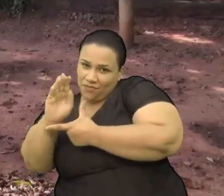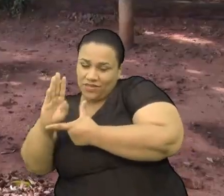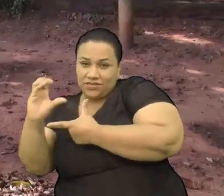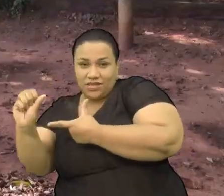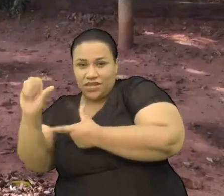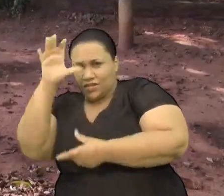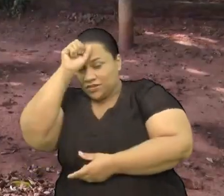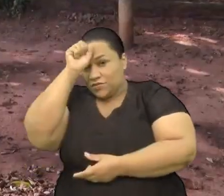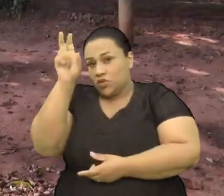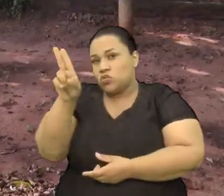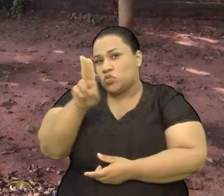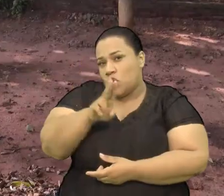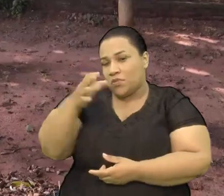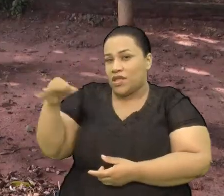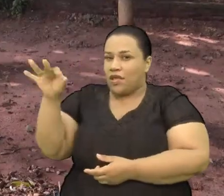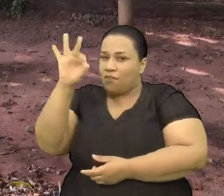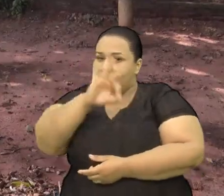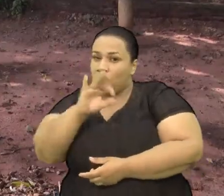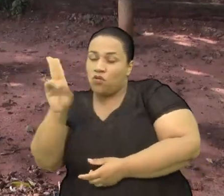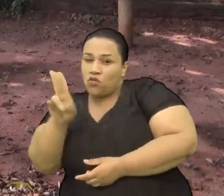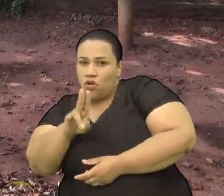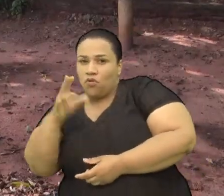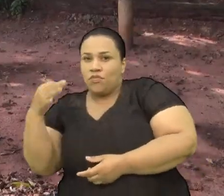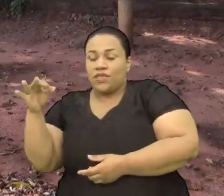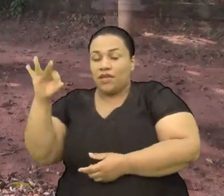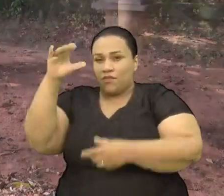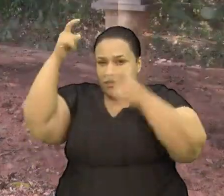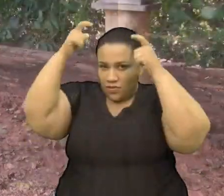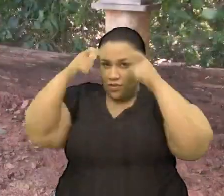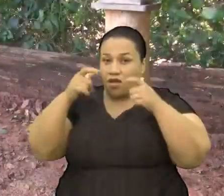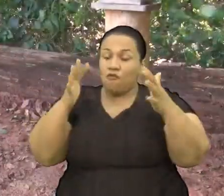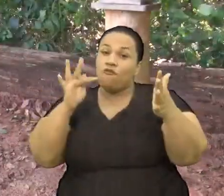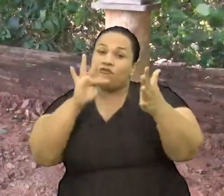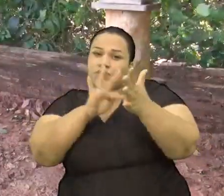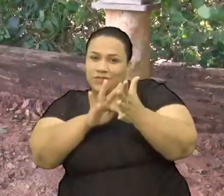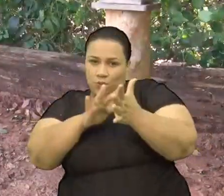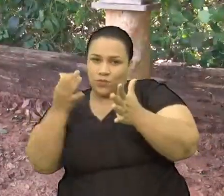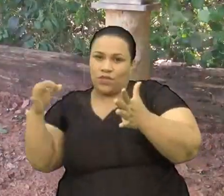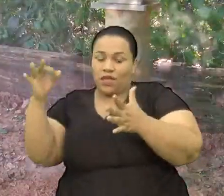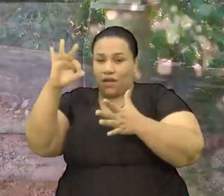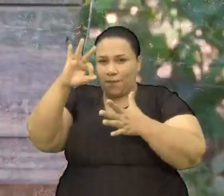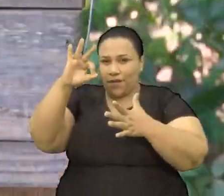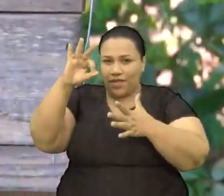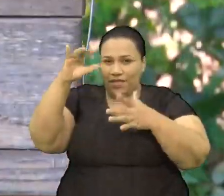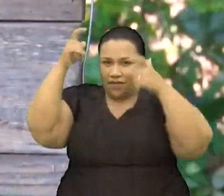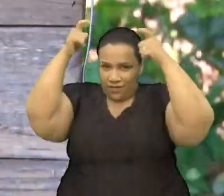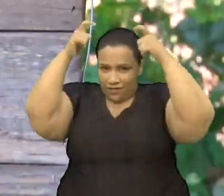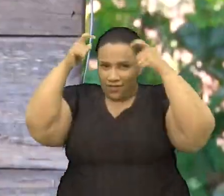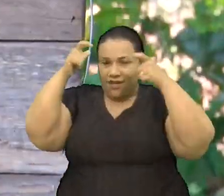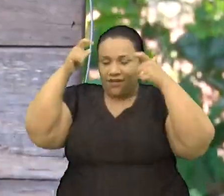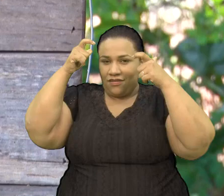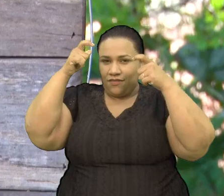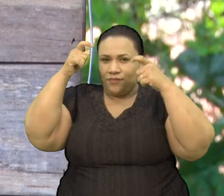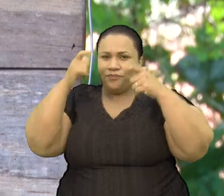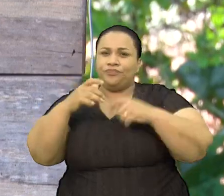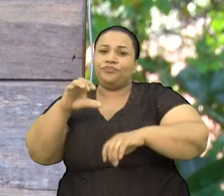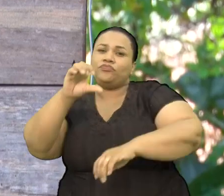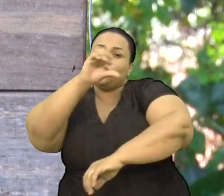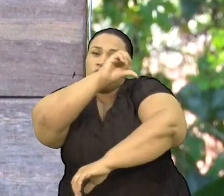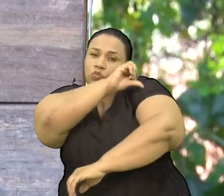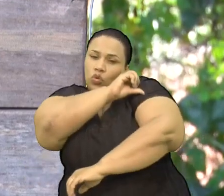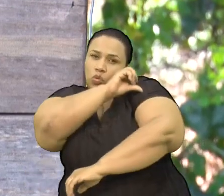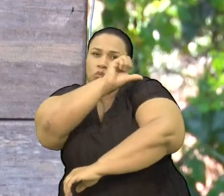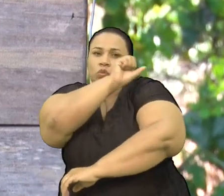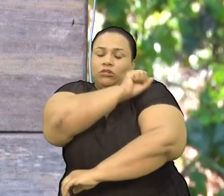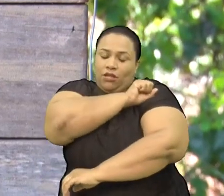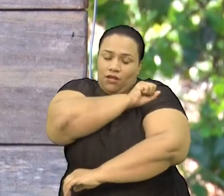Abelha Aprende o nome Da rainha Aprende a função Da rainha Já Já no ensino No nono ano